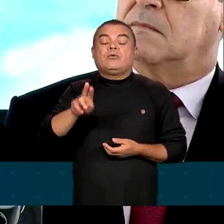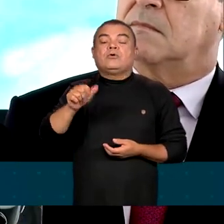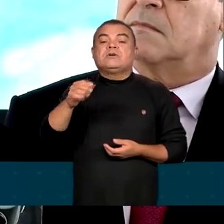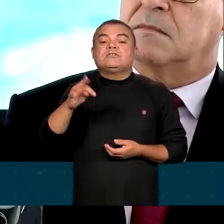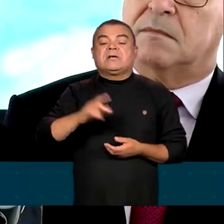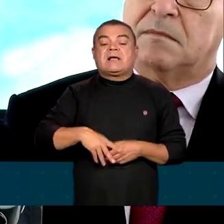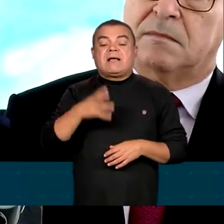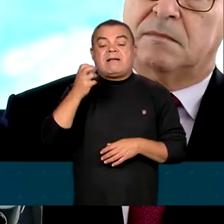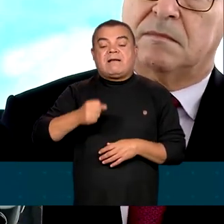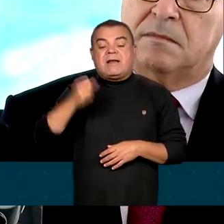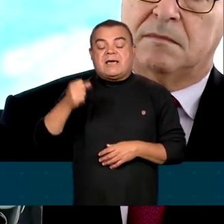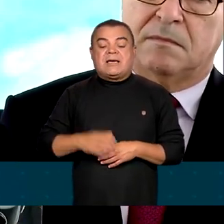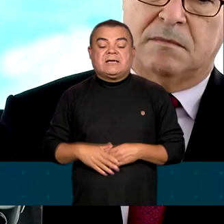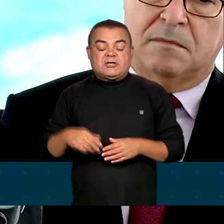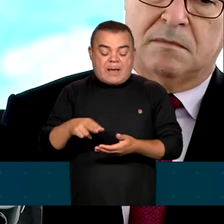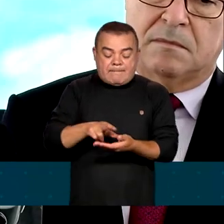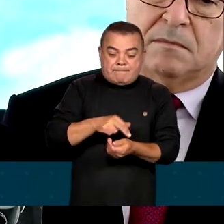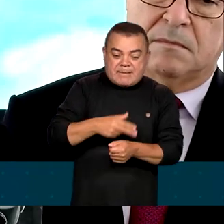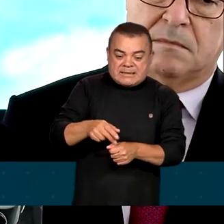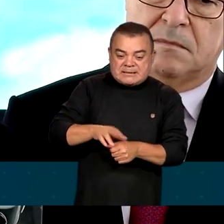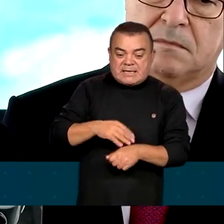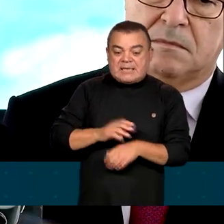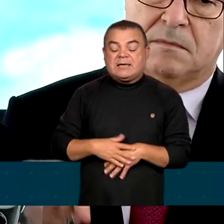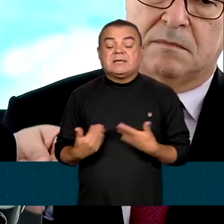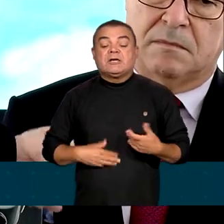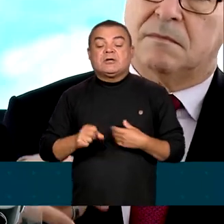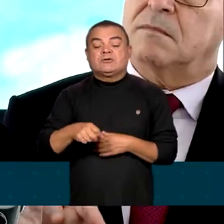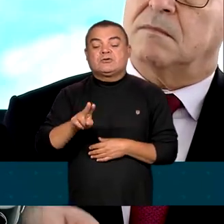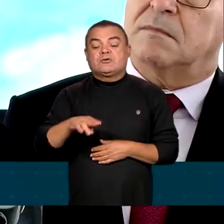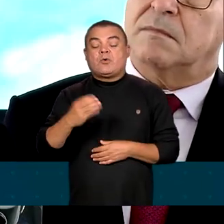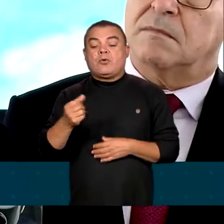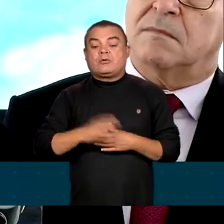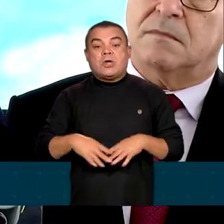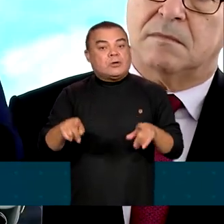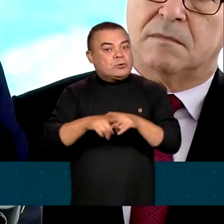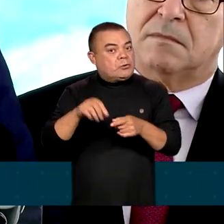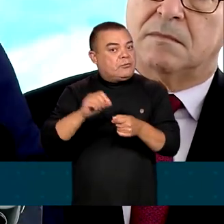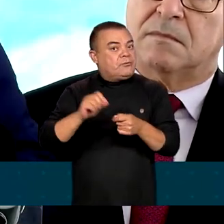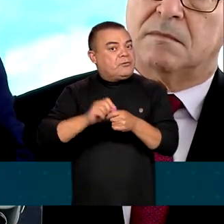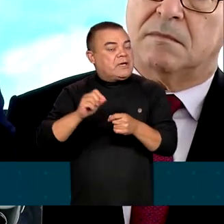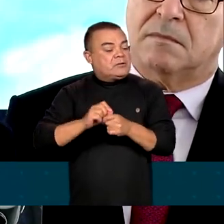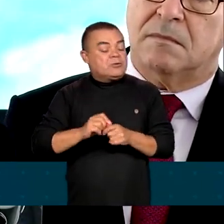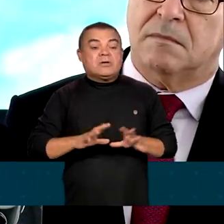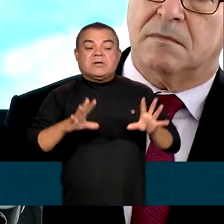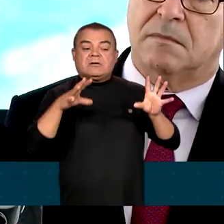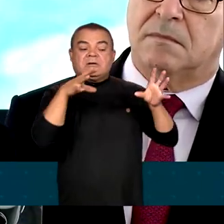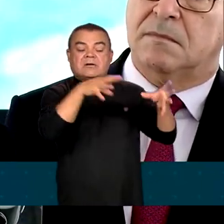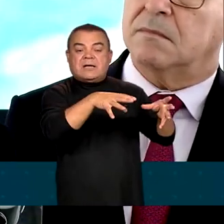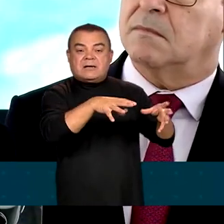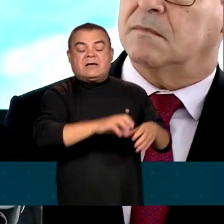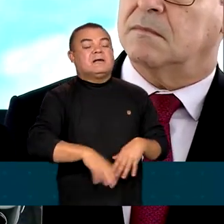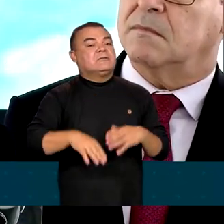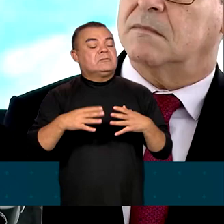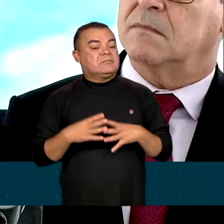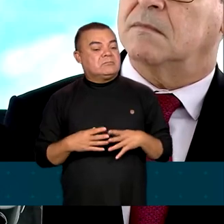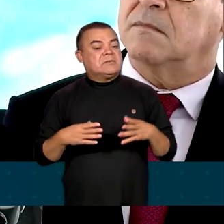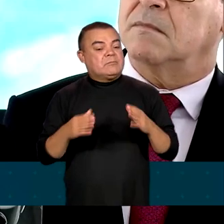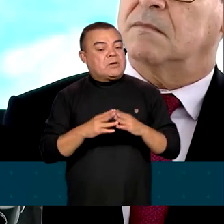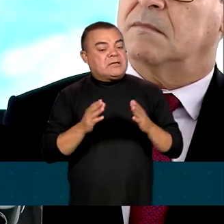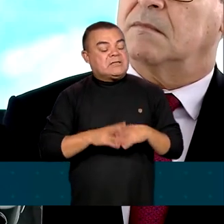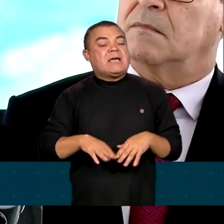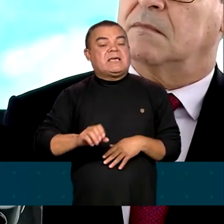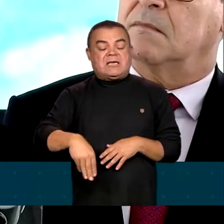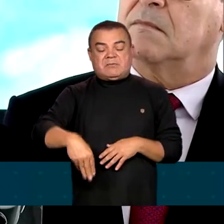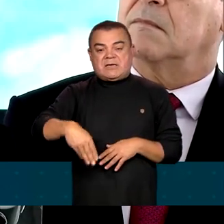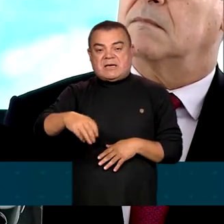sucos concentrados de fruta, tudo isso produzidos em assentamento do MST, já industrializados e com marcas